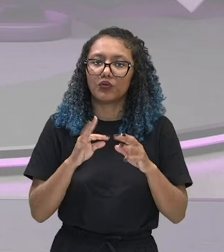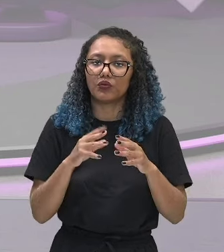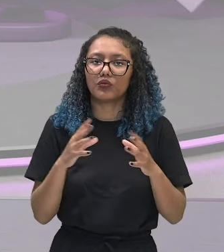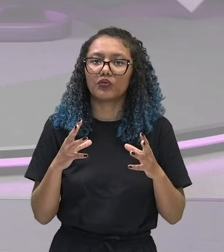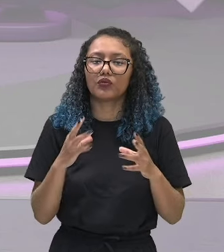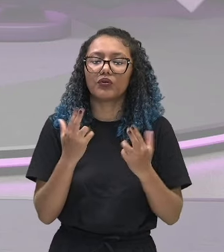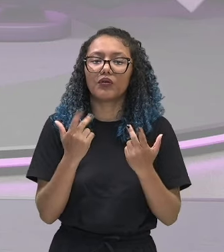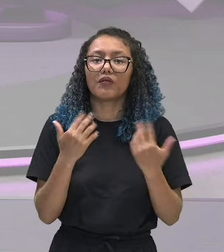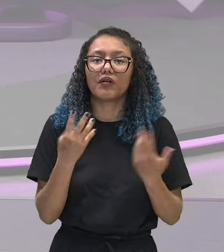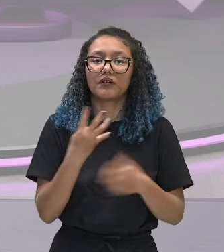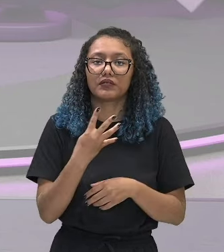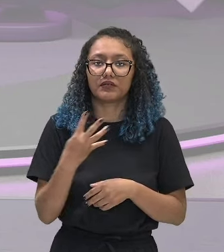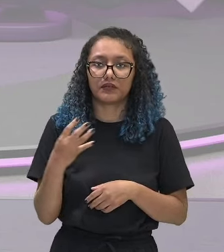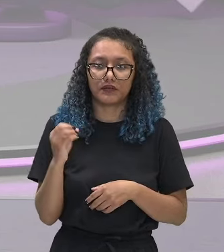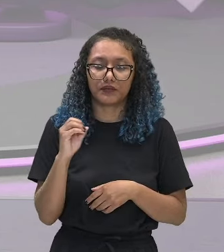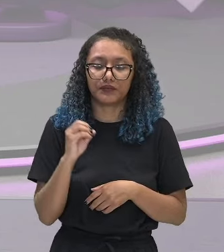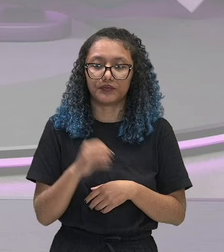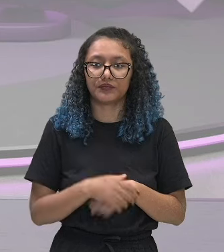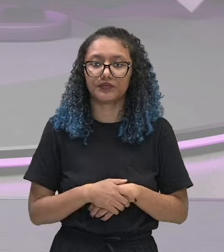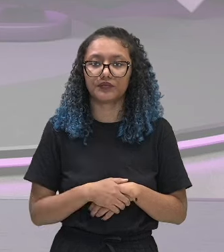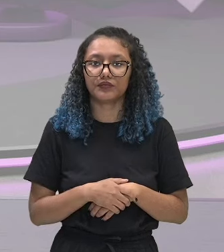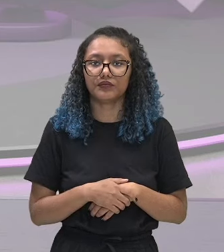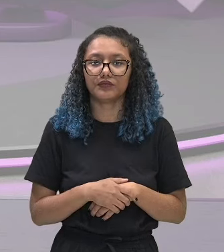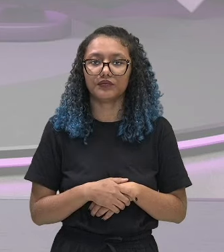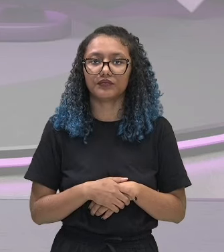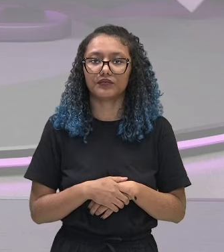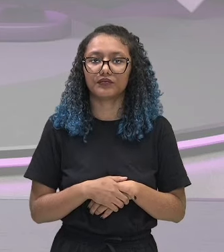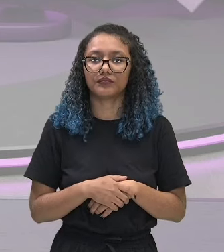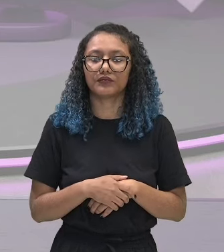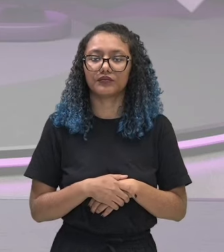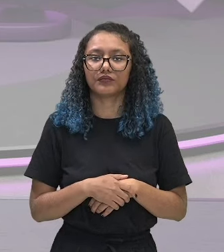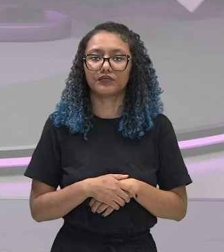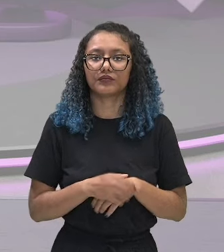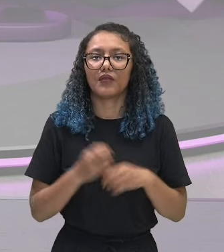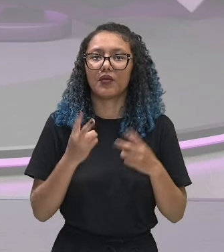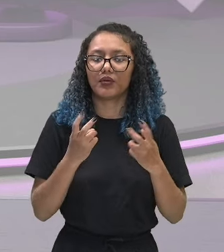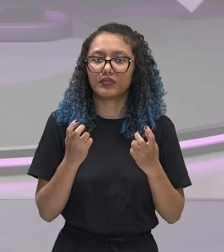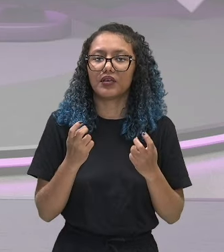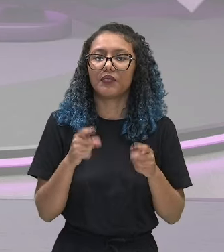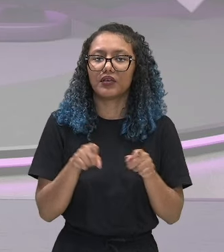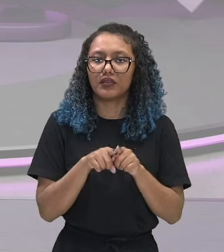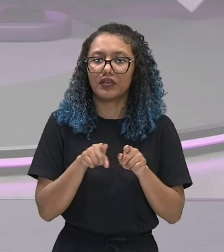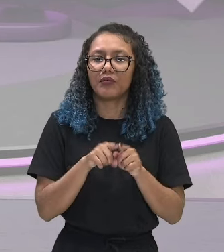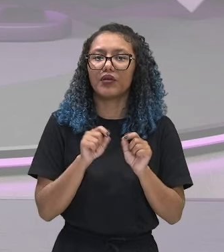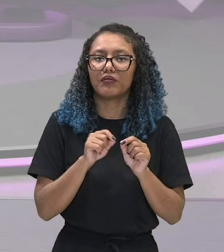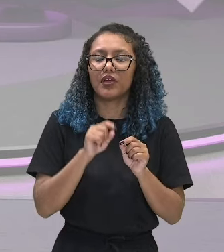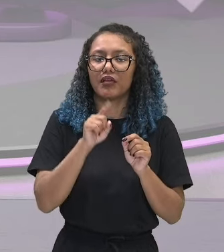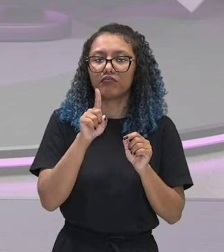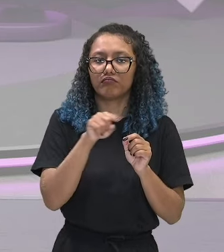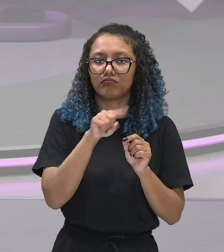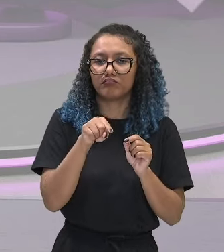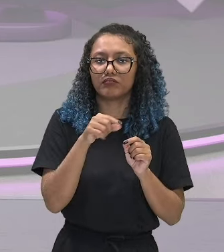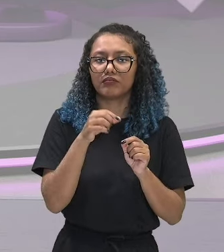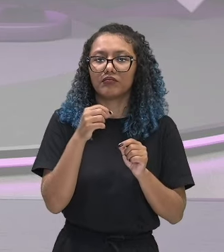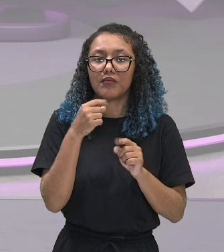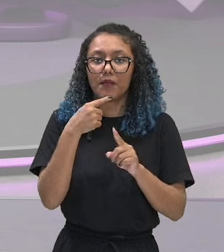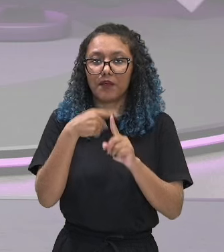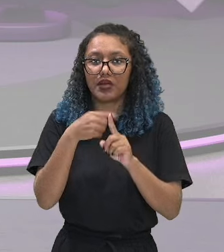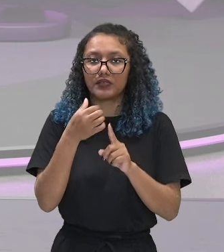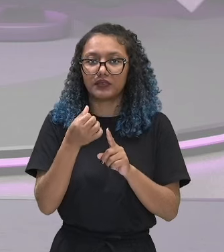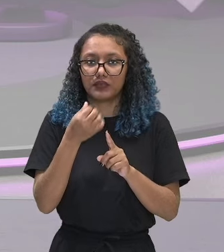440. Vejam aí que a gente também consegue cancelar o menos 64 com o mais 64,